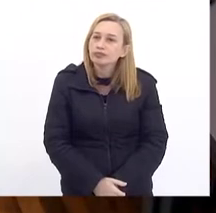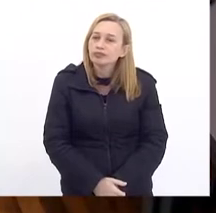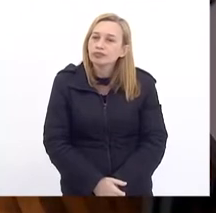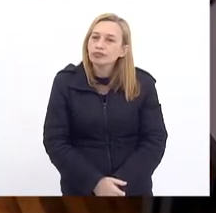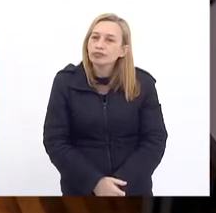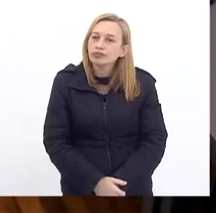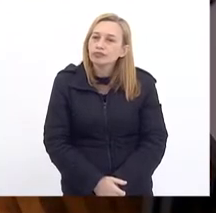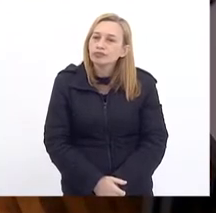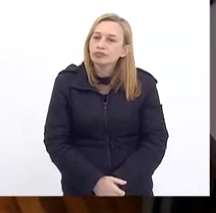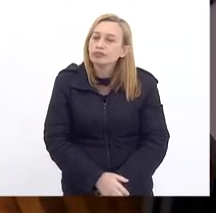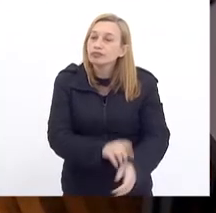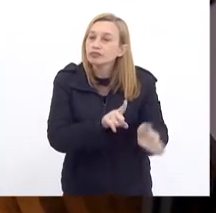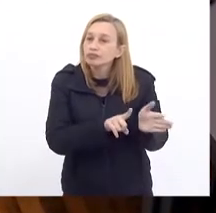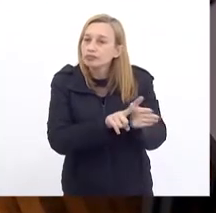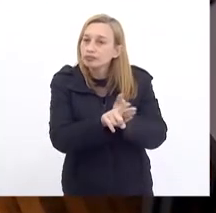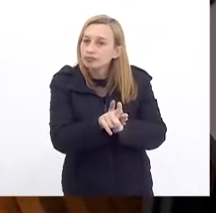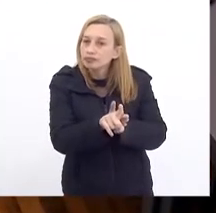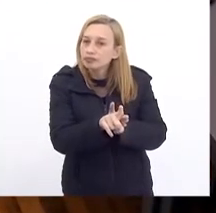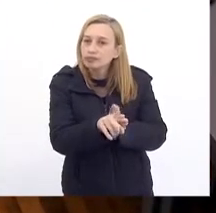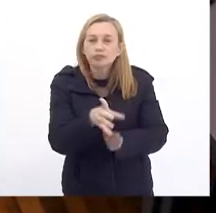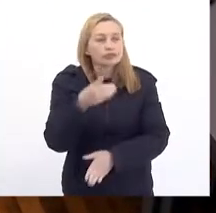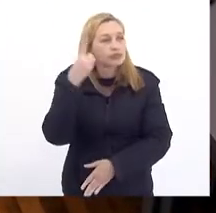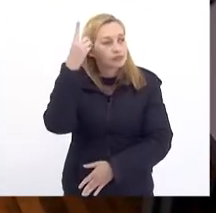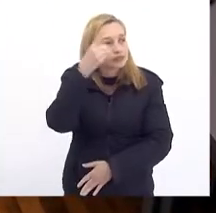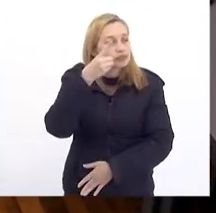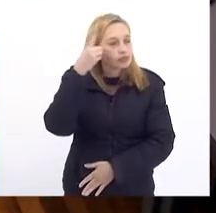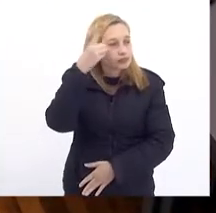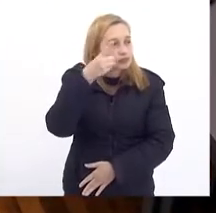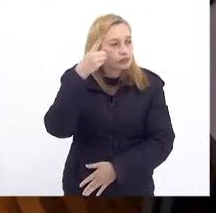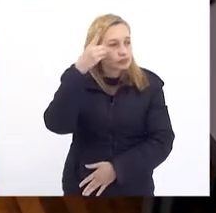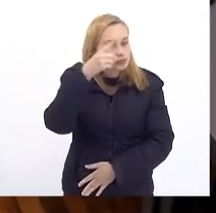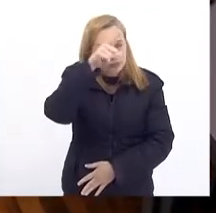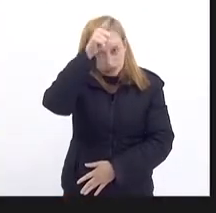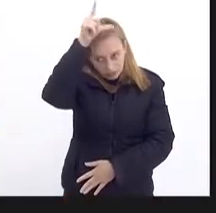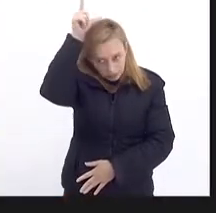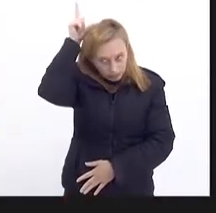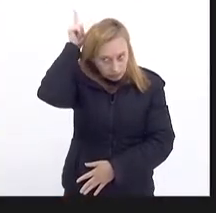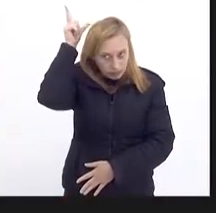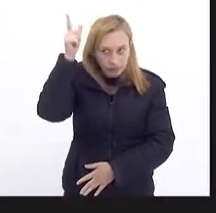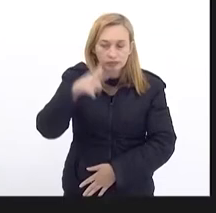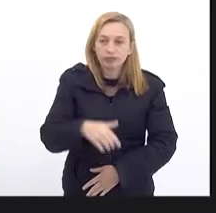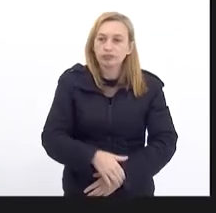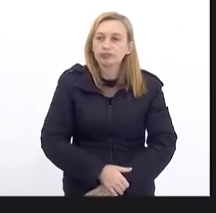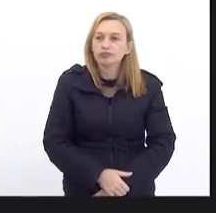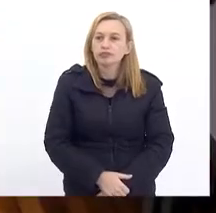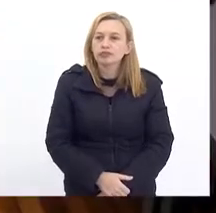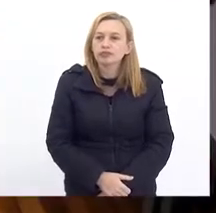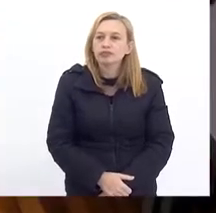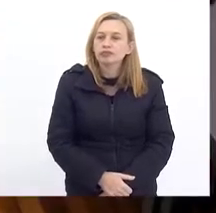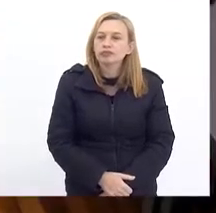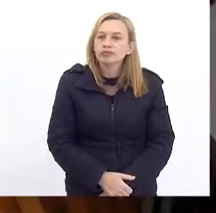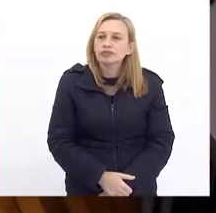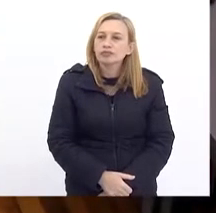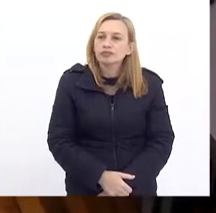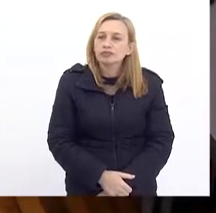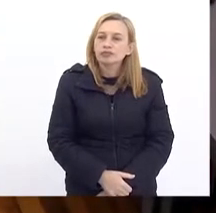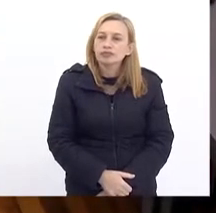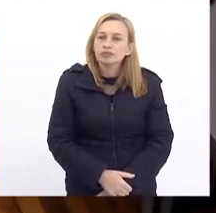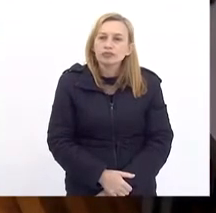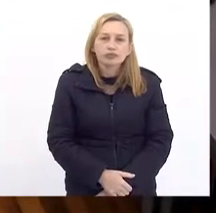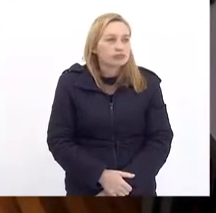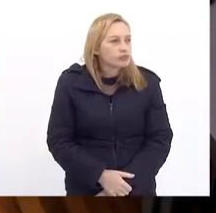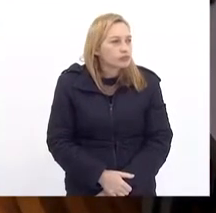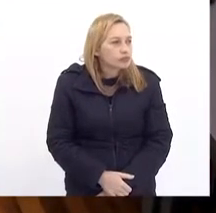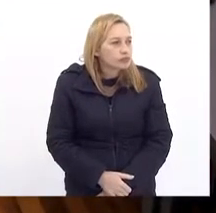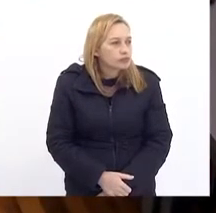Perguntas Do Deputado Com relação